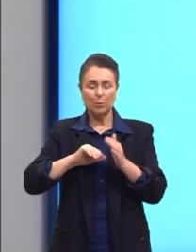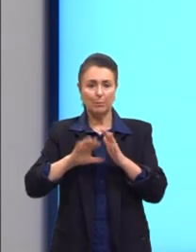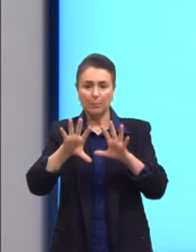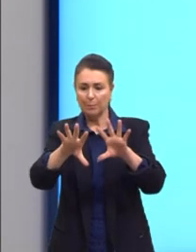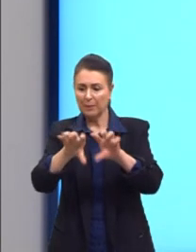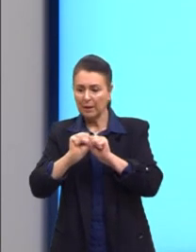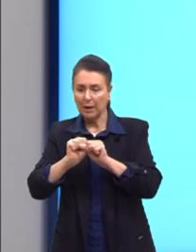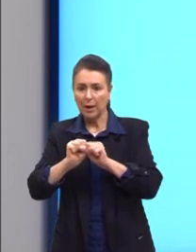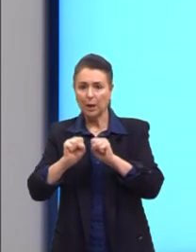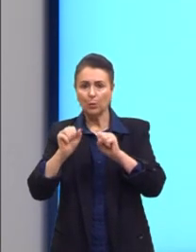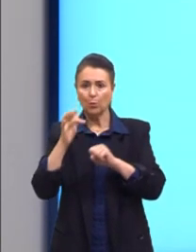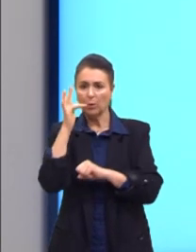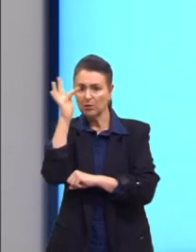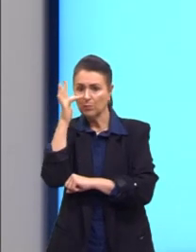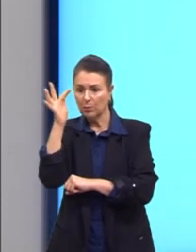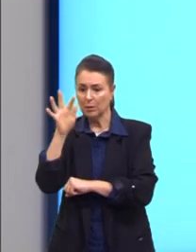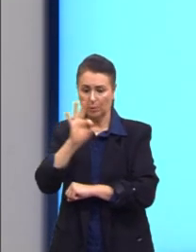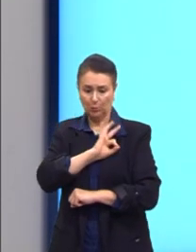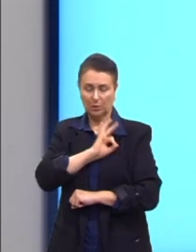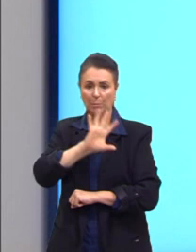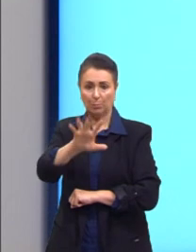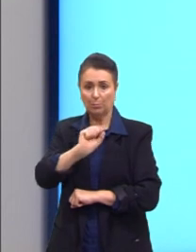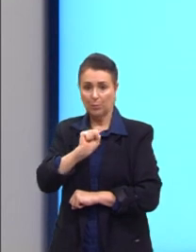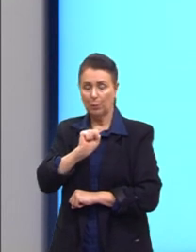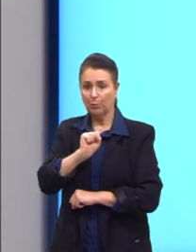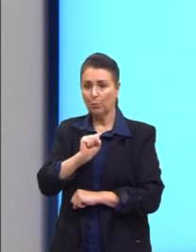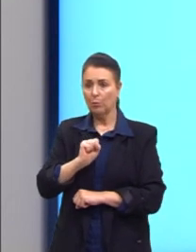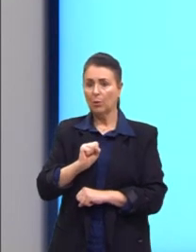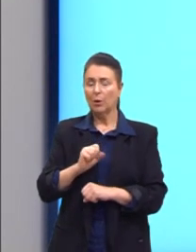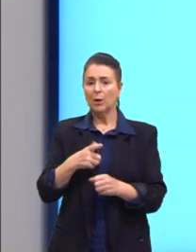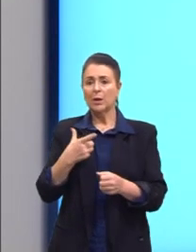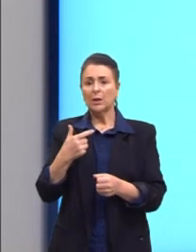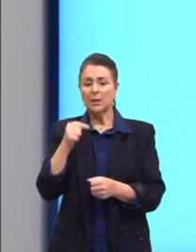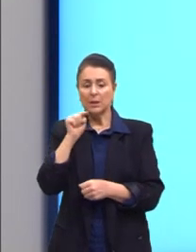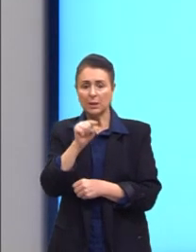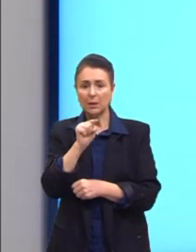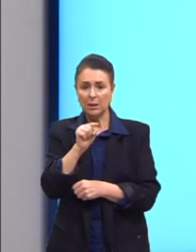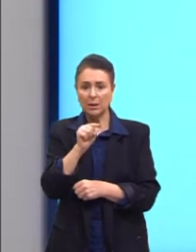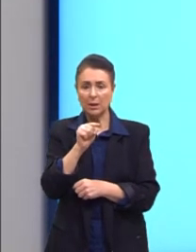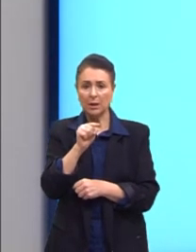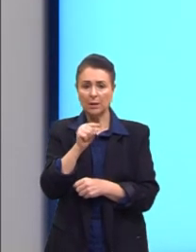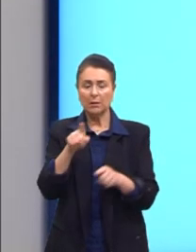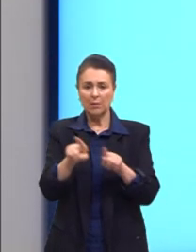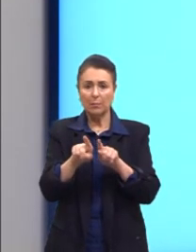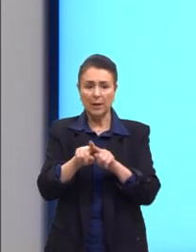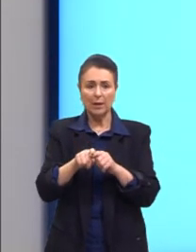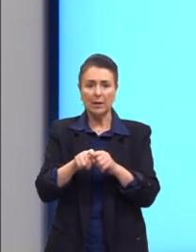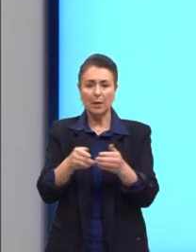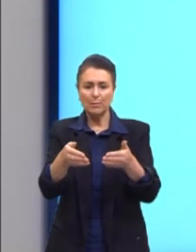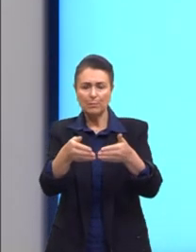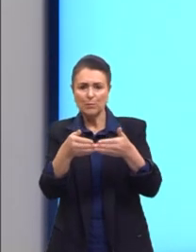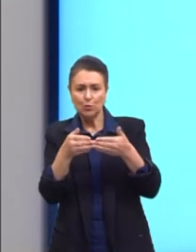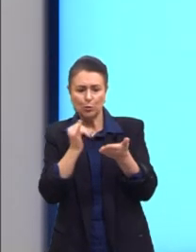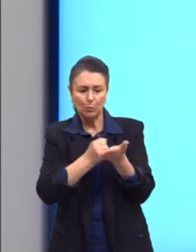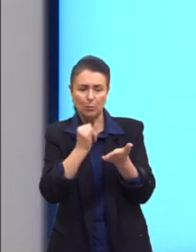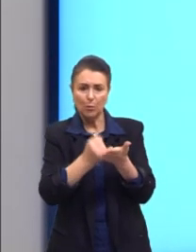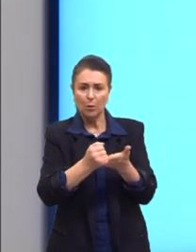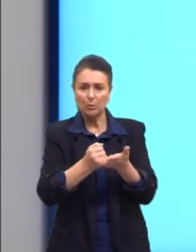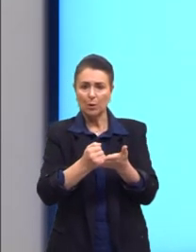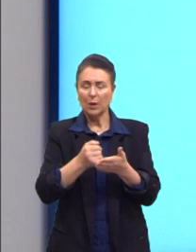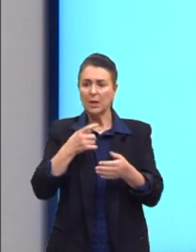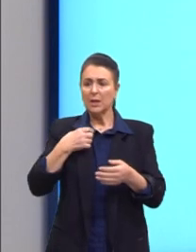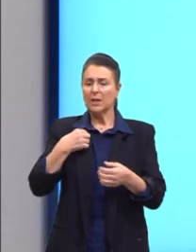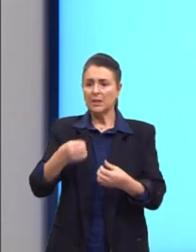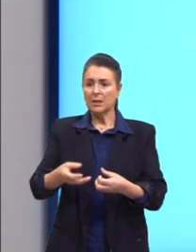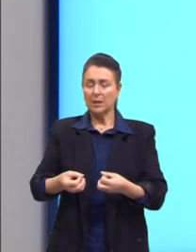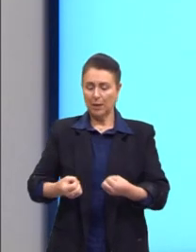pelos policiais, e foi cobrado alguns impostos dele, ele ficou brabo, acabou atirando fogo